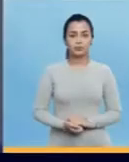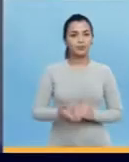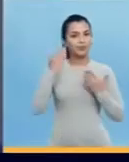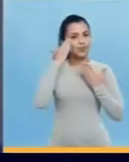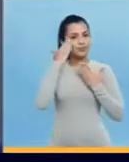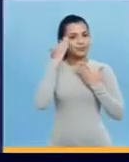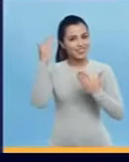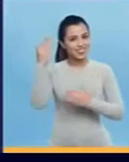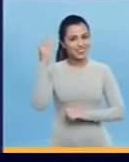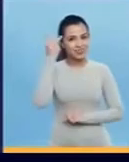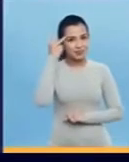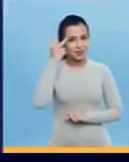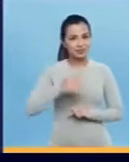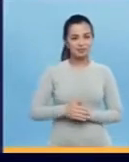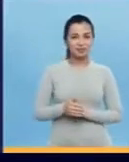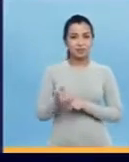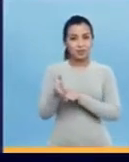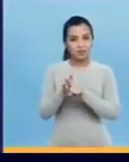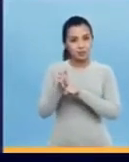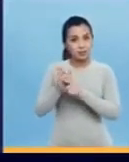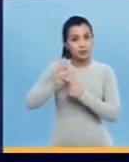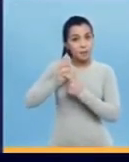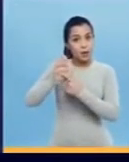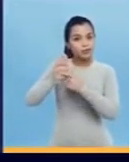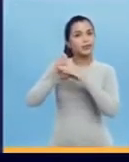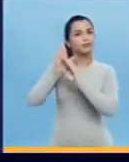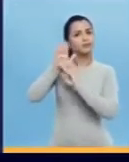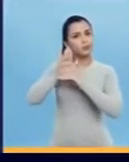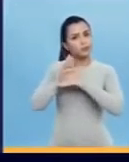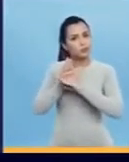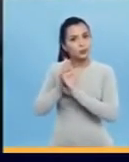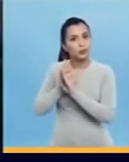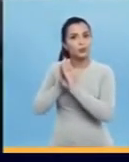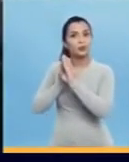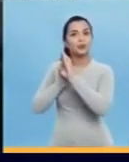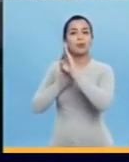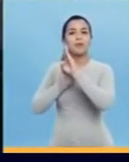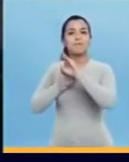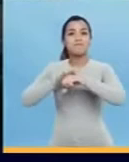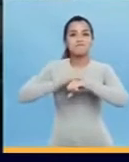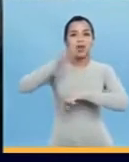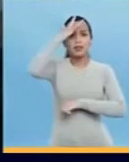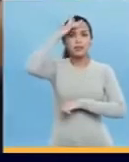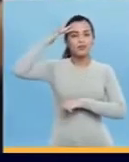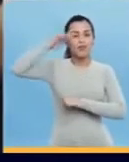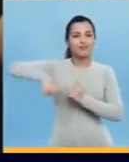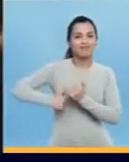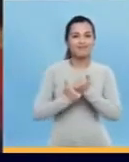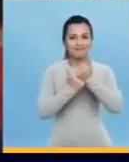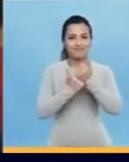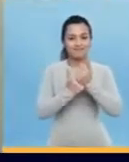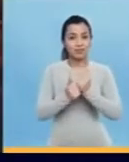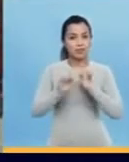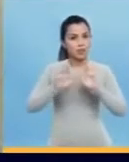Obrigado São Paulo A pesquisa mostra Que estamos subindo E cada vez mais É mais gente ao nosso lado Mas